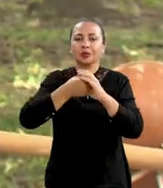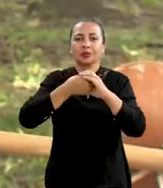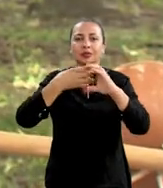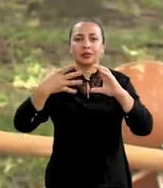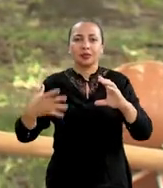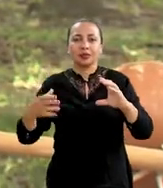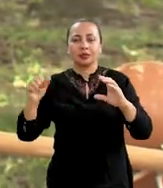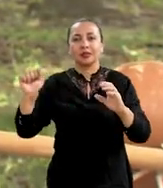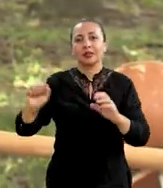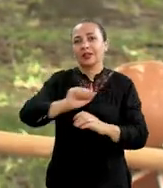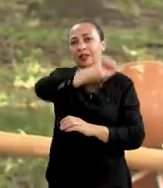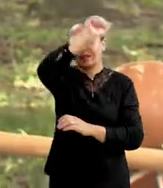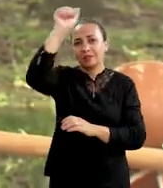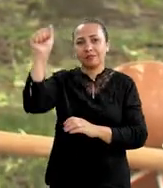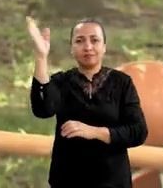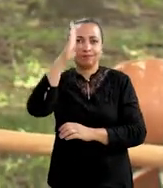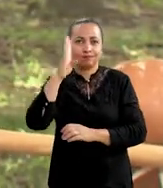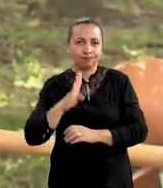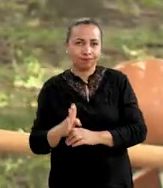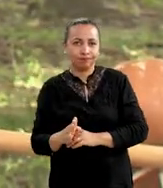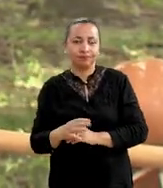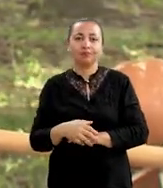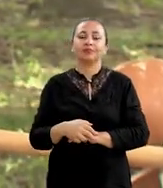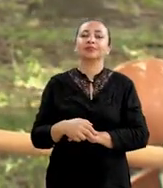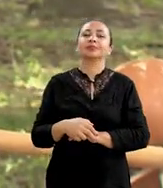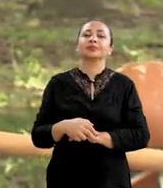característica afro-brasileira,